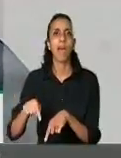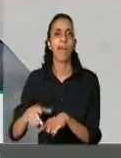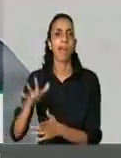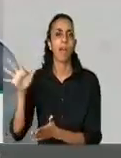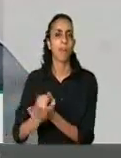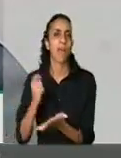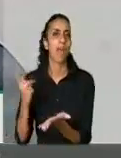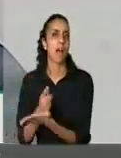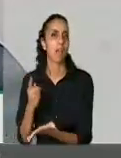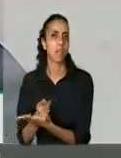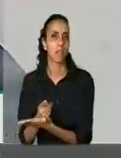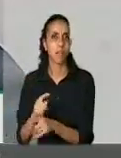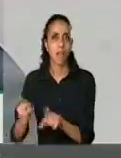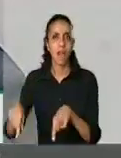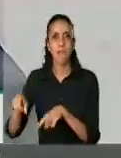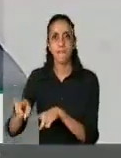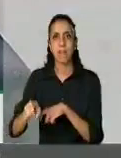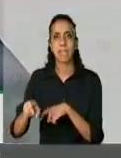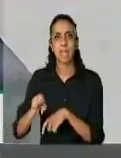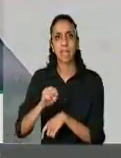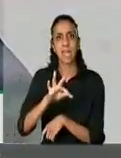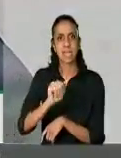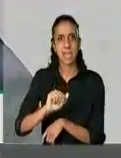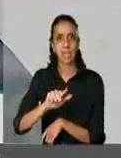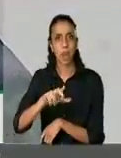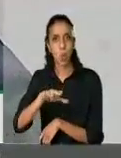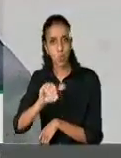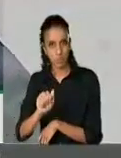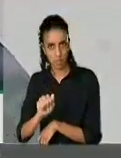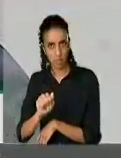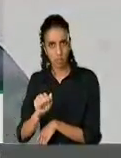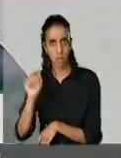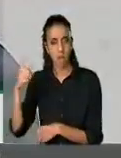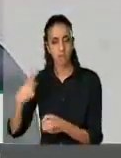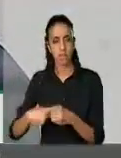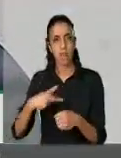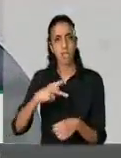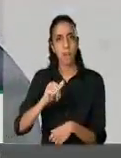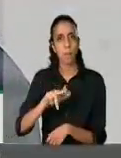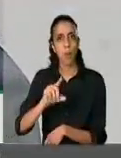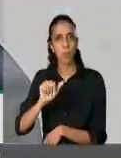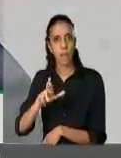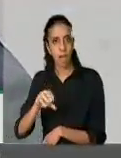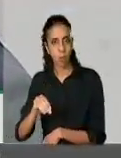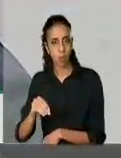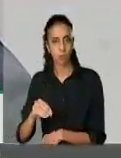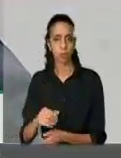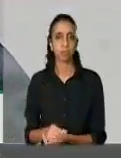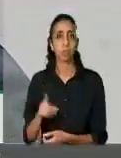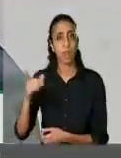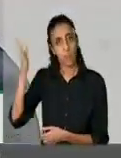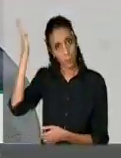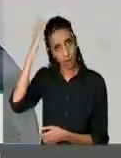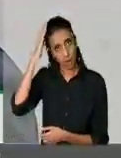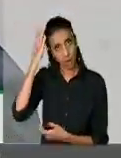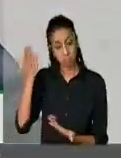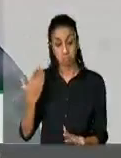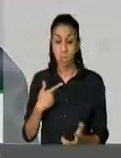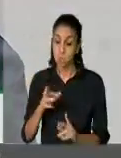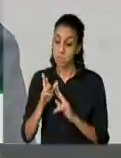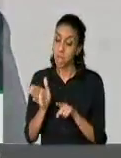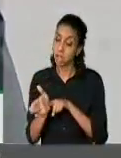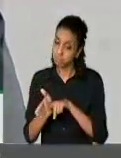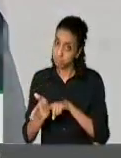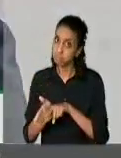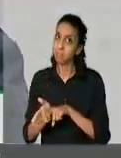A Fazenda Santa Lúcia, em Pau d'Arco, próximo à redenção, no Pará. Então, eu espero que a investigação